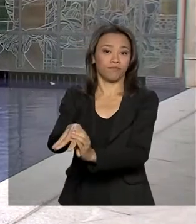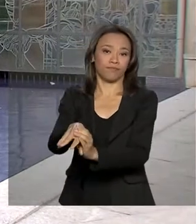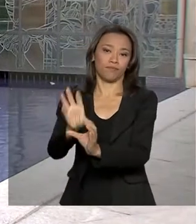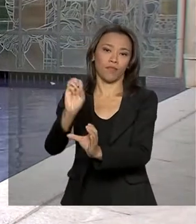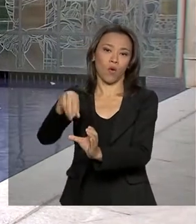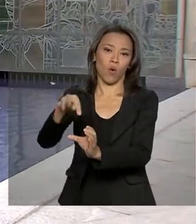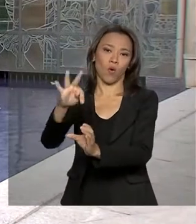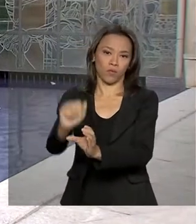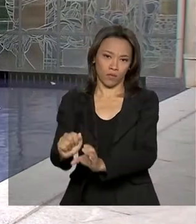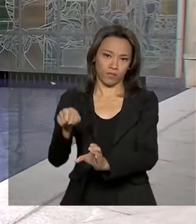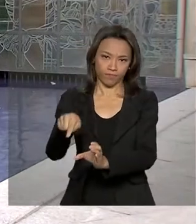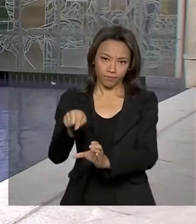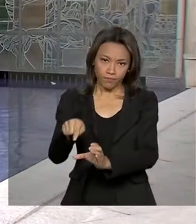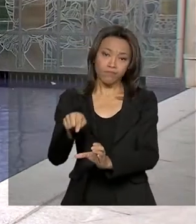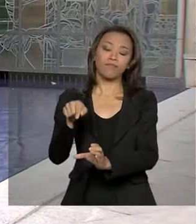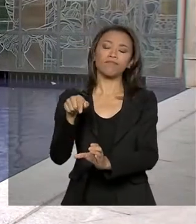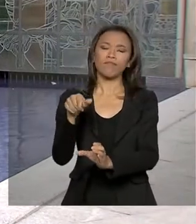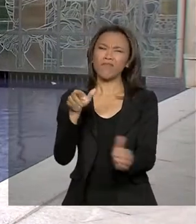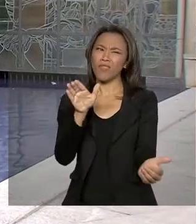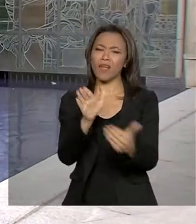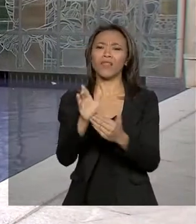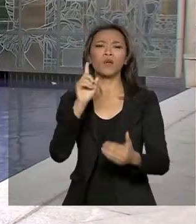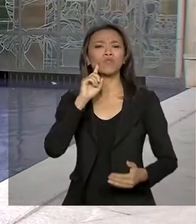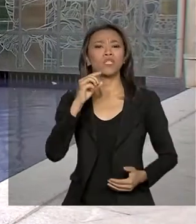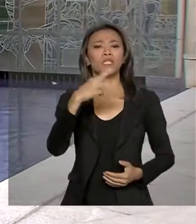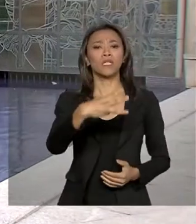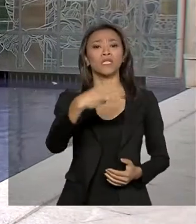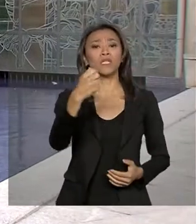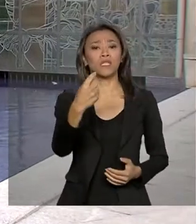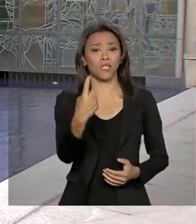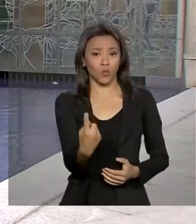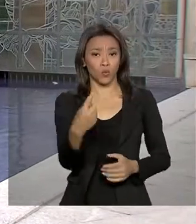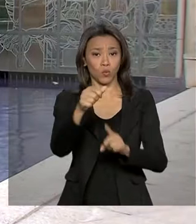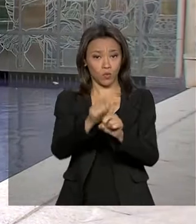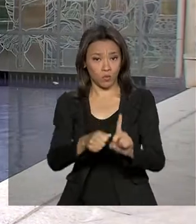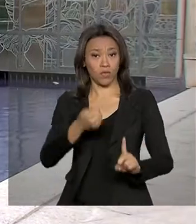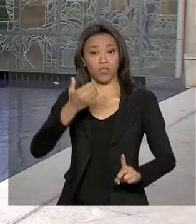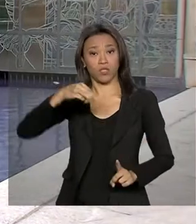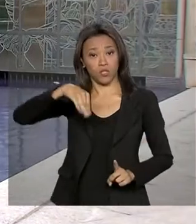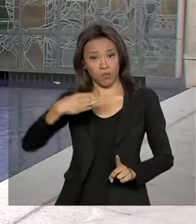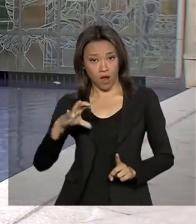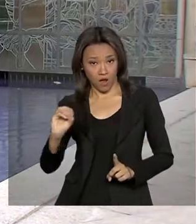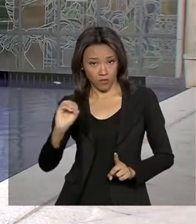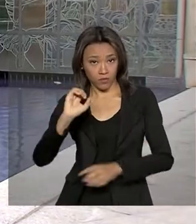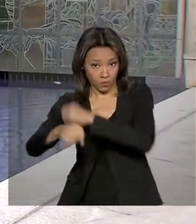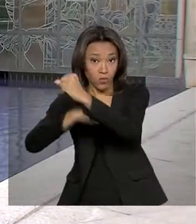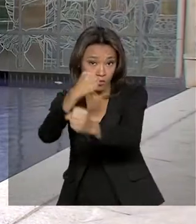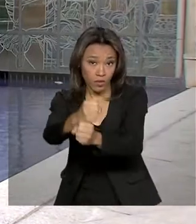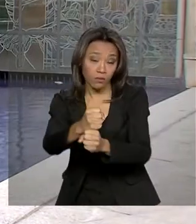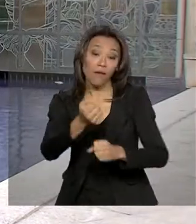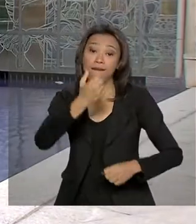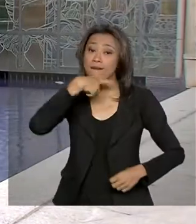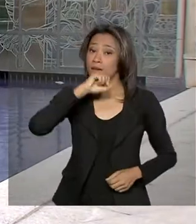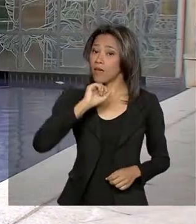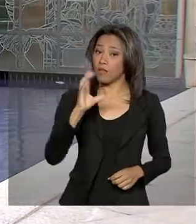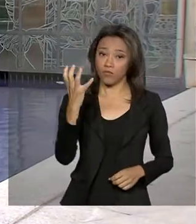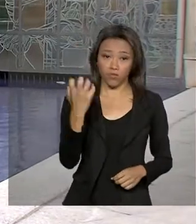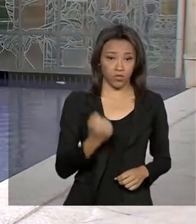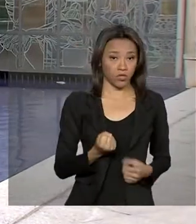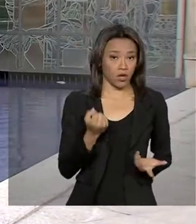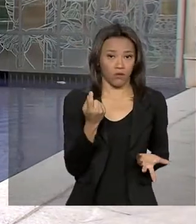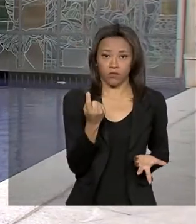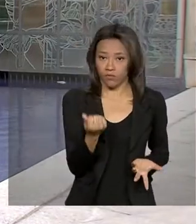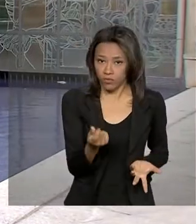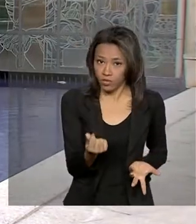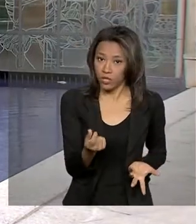vai ficar disponível para o trabalhador até o dia 31 de março do ano que vem. Quem não for retirar o dinheiro, né, que não for